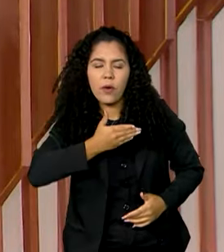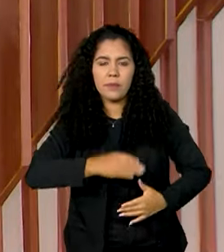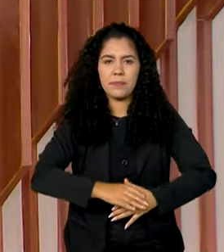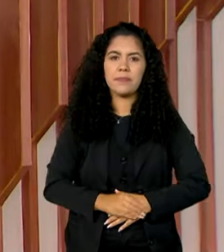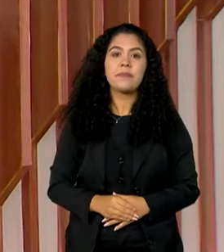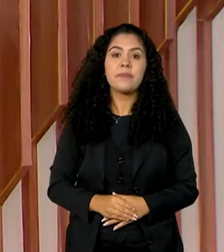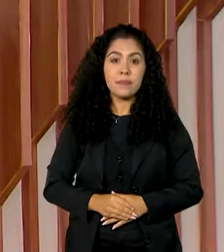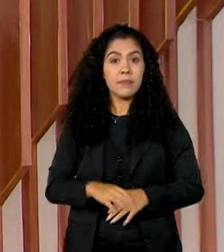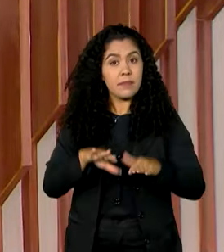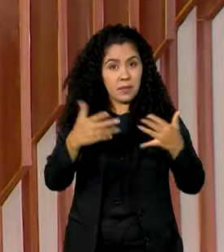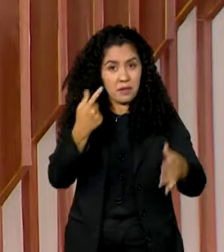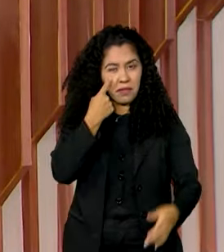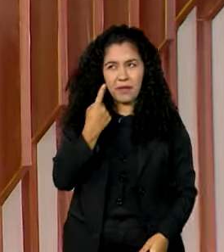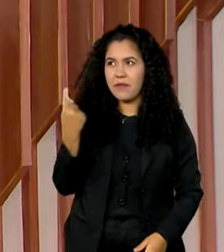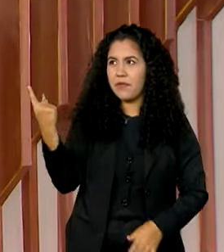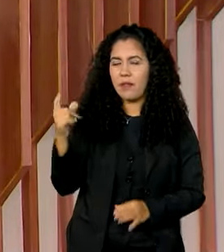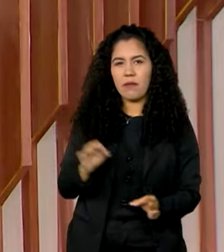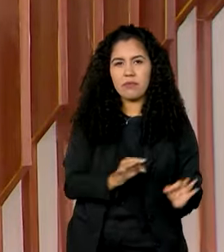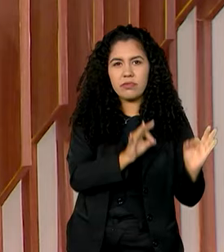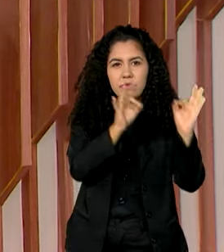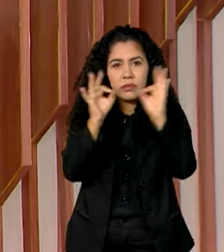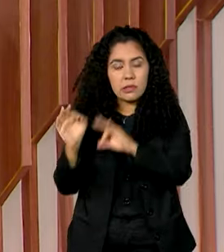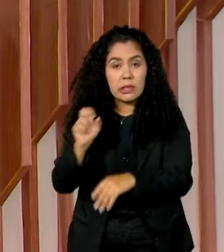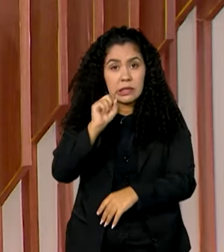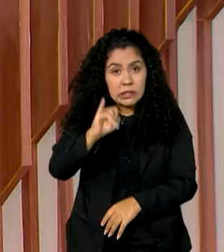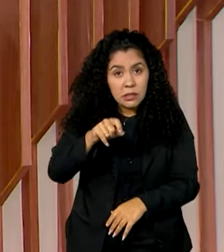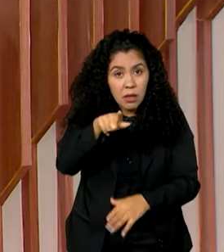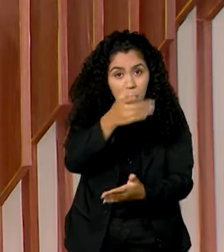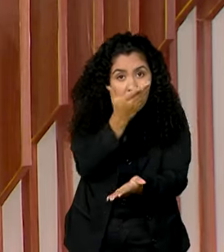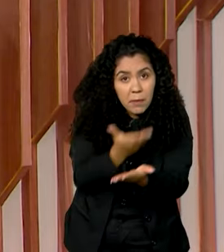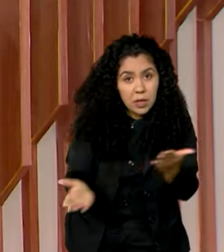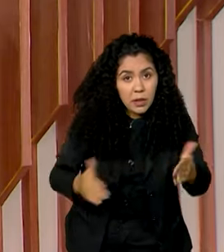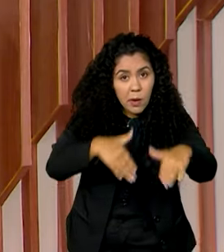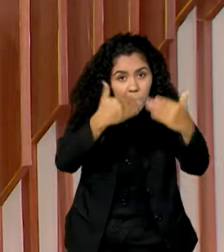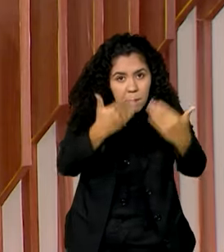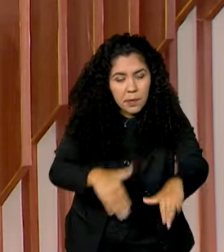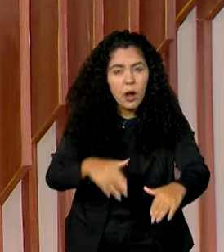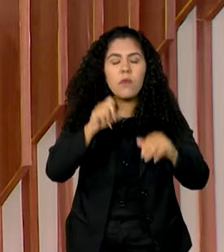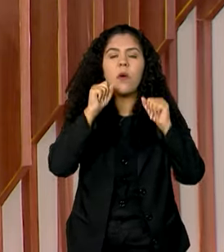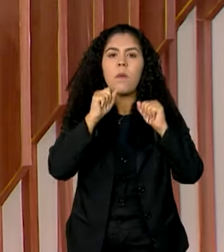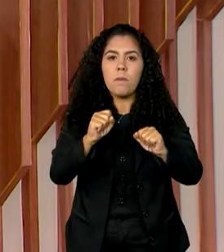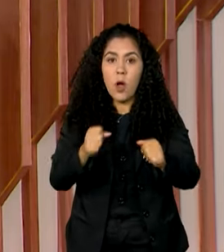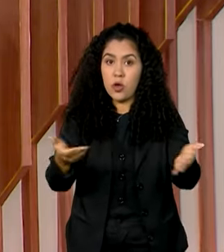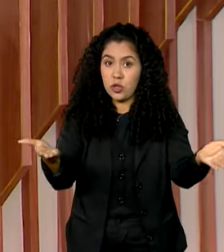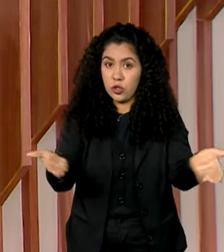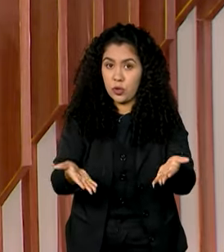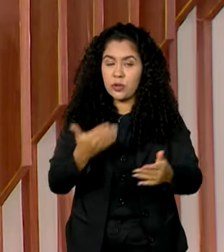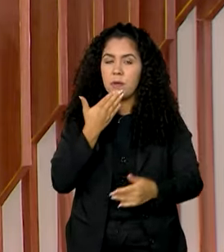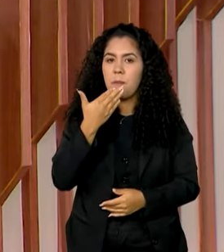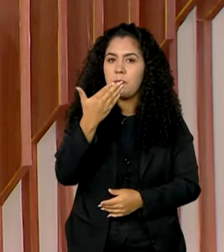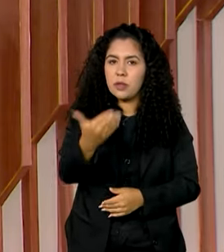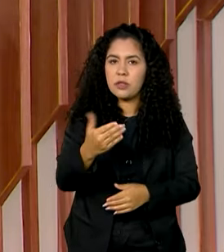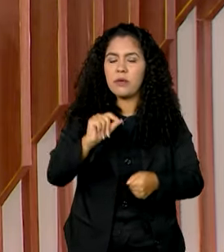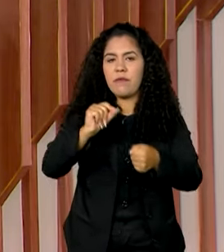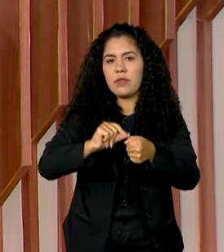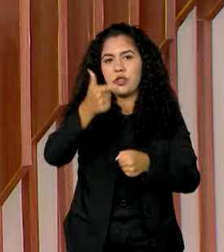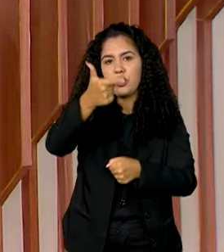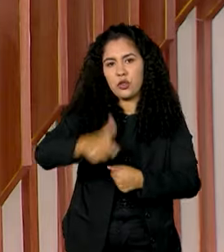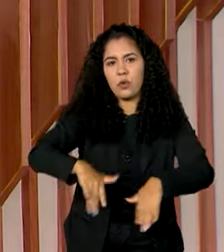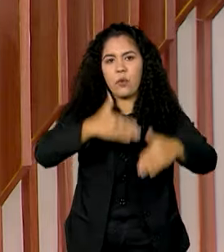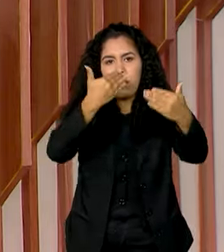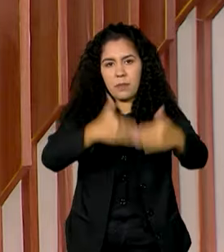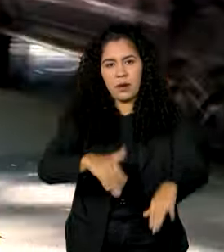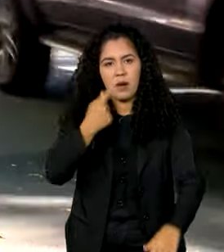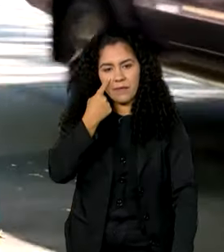Pois é, você viu aí na reportagem, quem perdeu a prova do Enem já pode pedir a partir de hoje a reaplicação do exame. Vamos